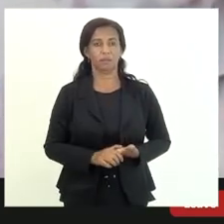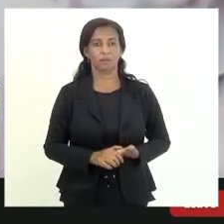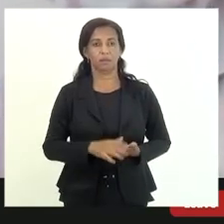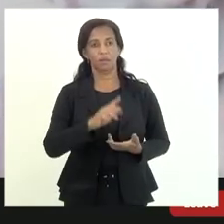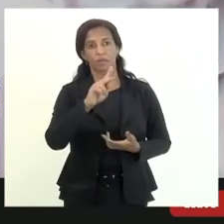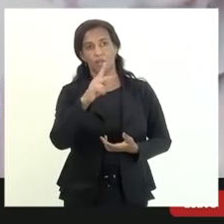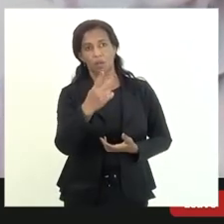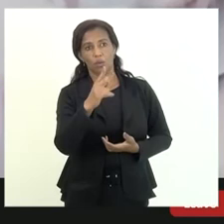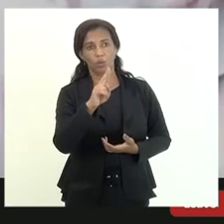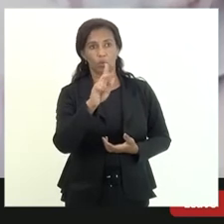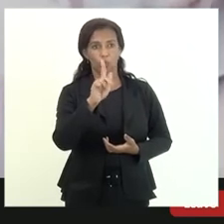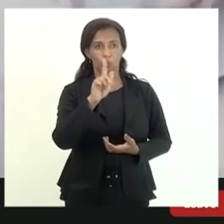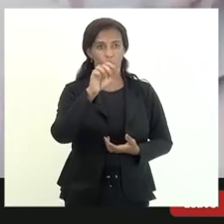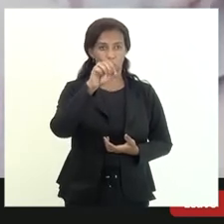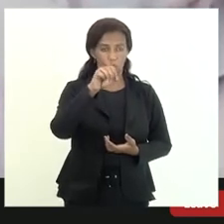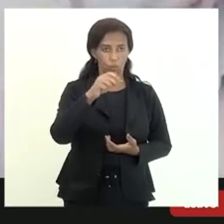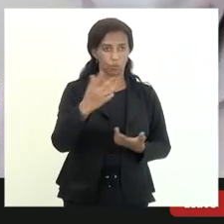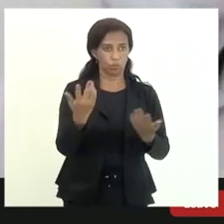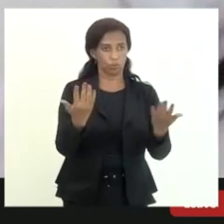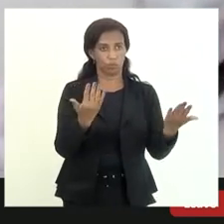ao Hugo Maurelli